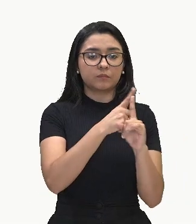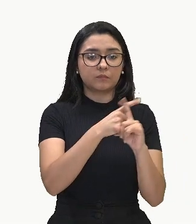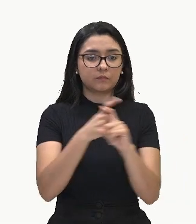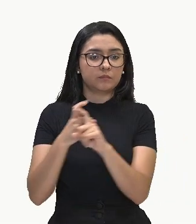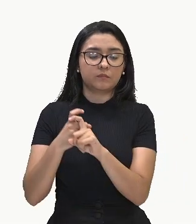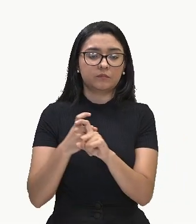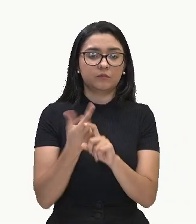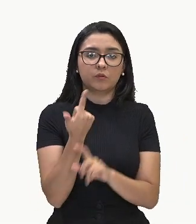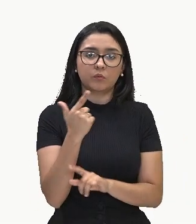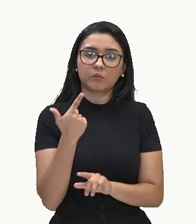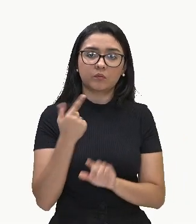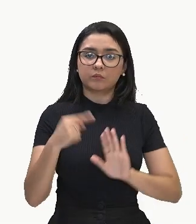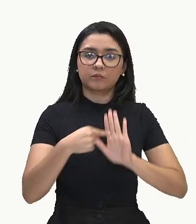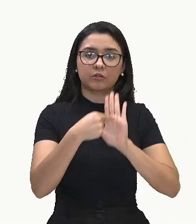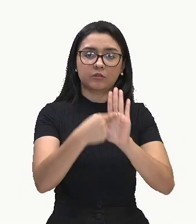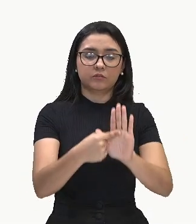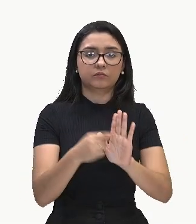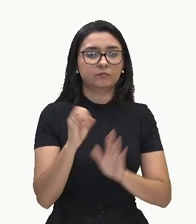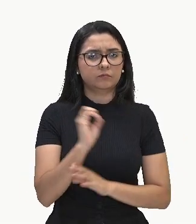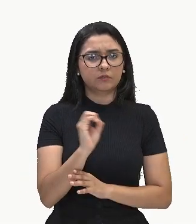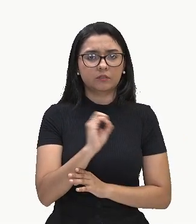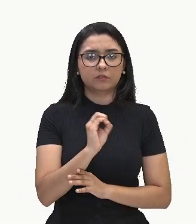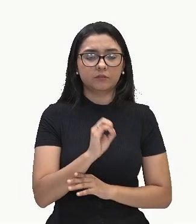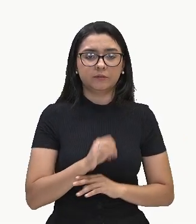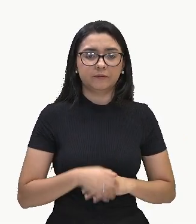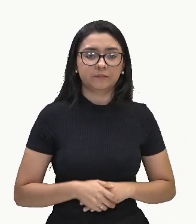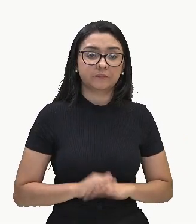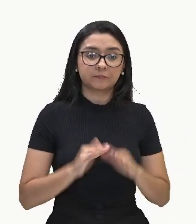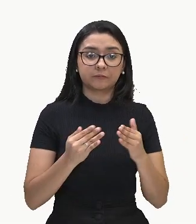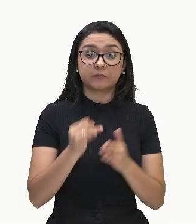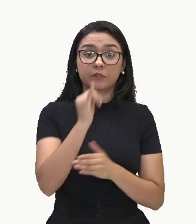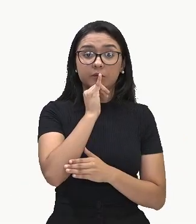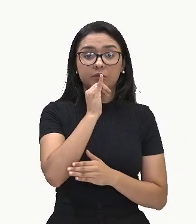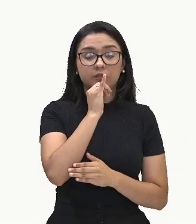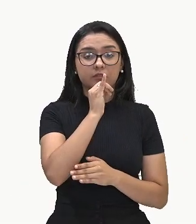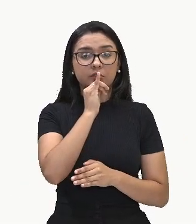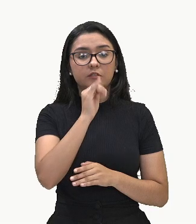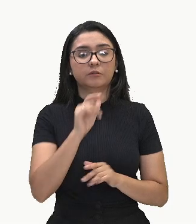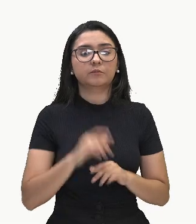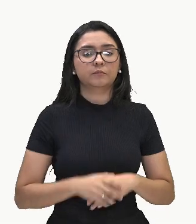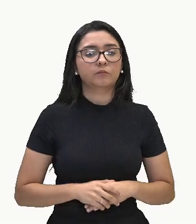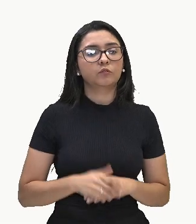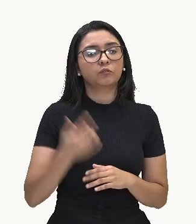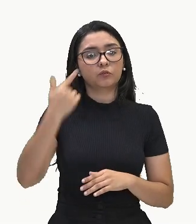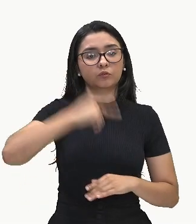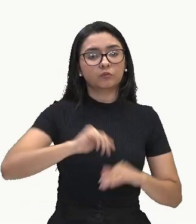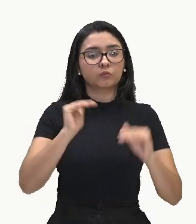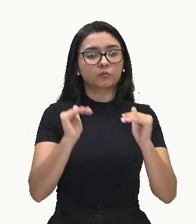estarem, tá bom? Então, aqui no nosso exemplo, de cima novamente,